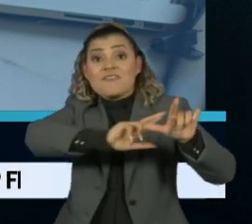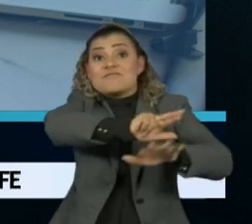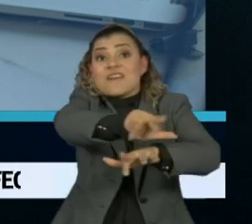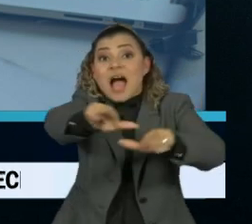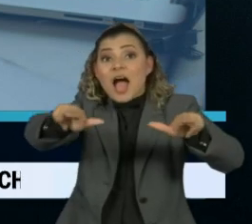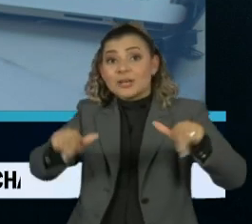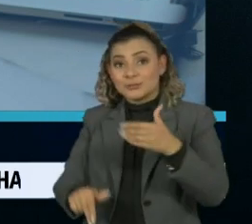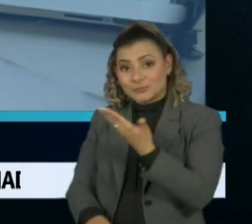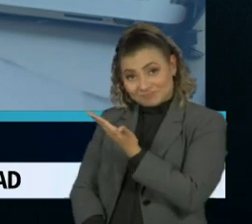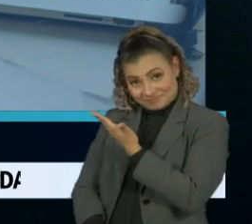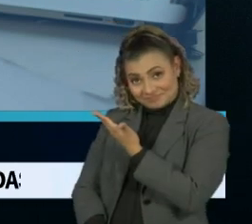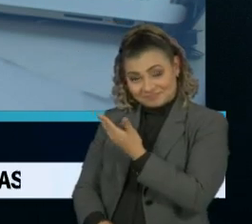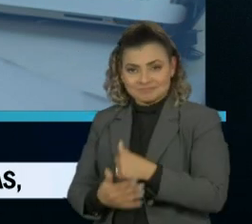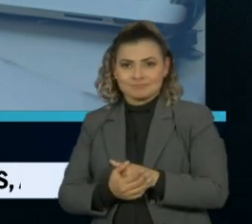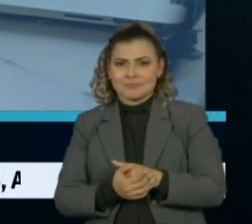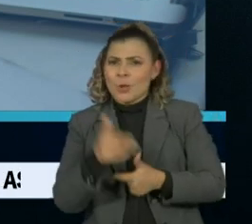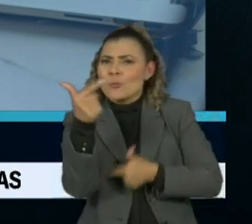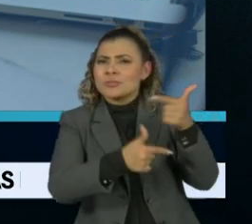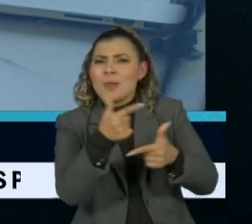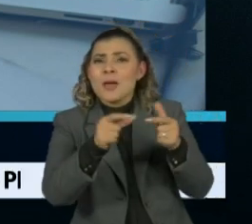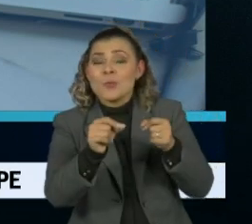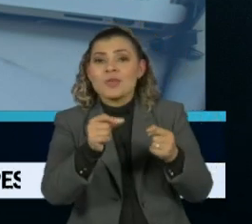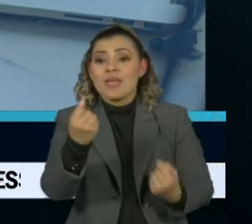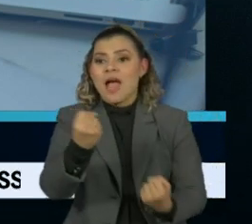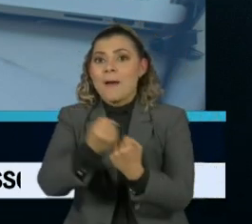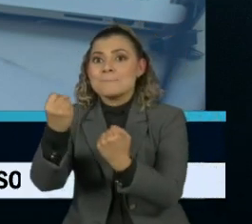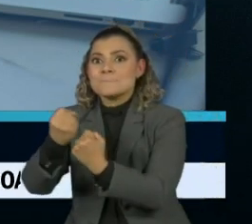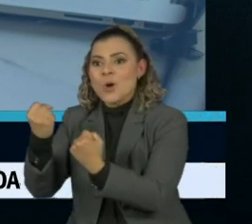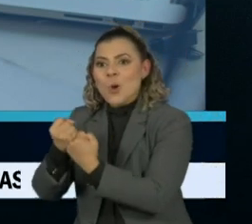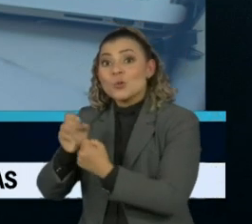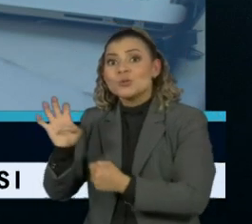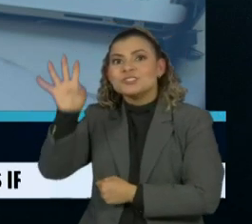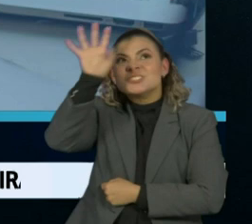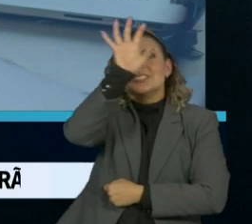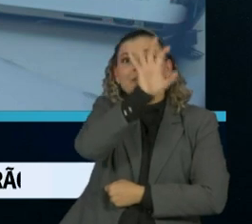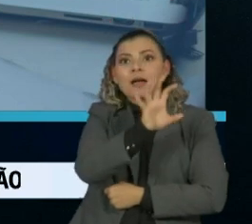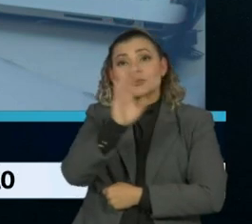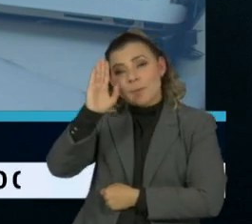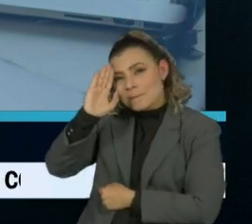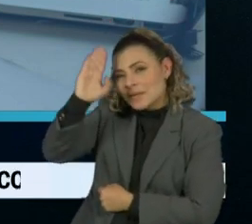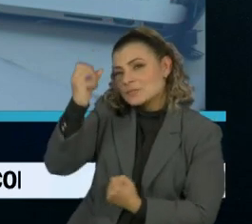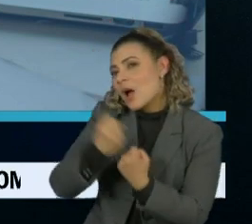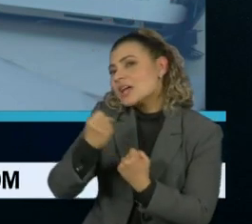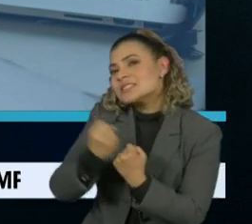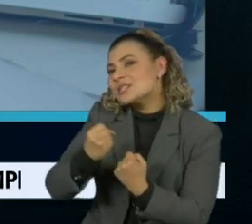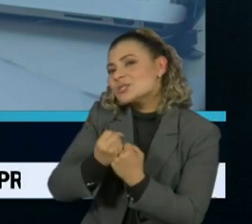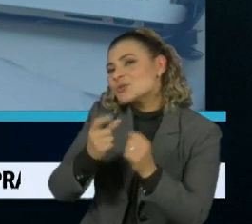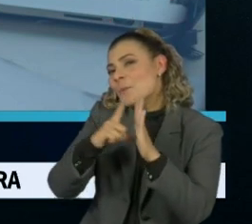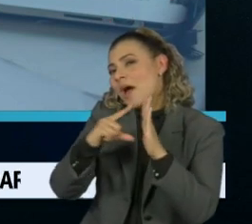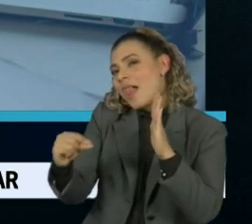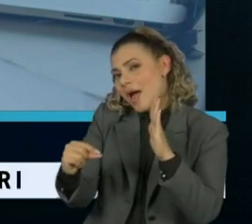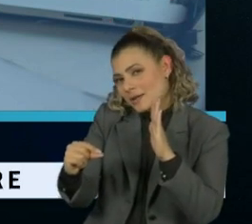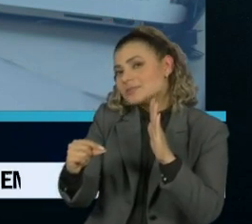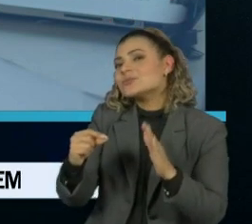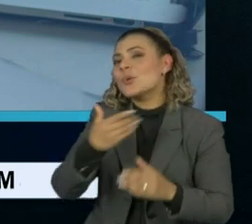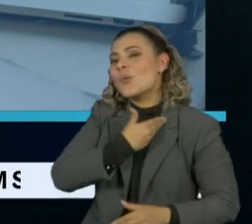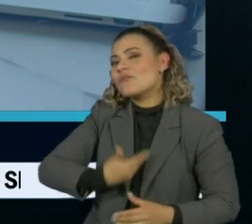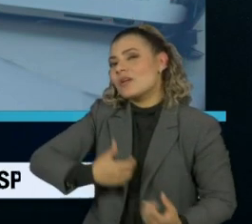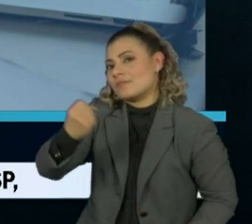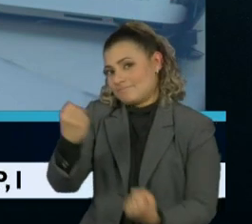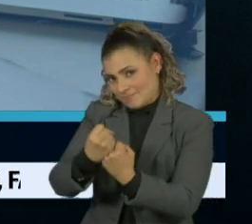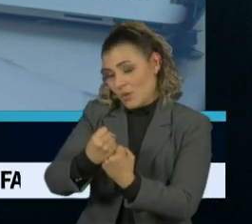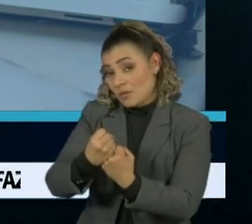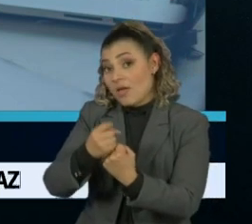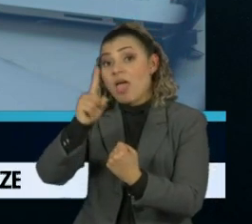páginas. Esse trabalho contaria com colaboradores nos estados, em geral assessores de parlamentares apoiadores do governo.